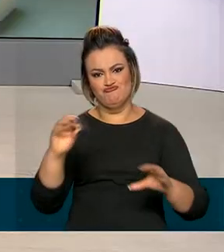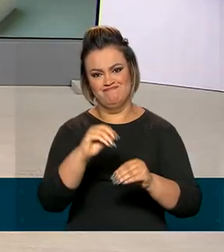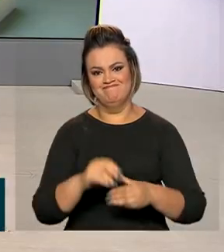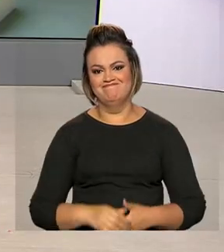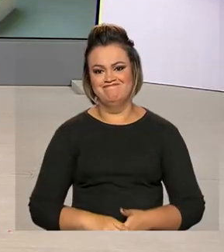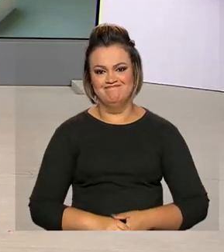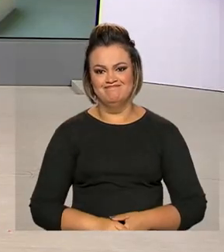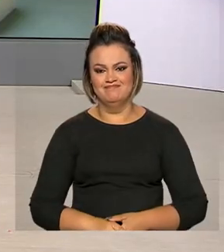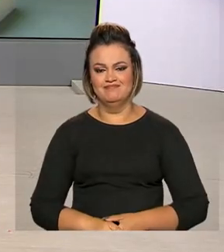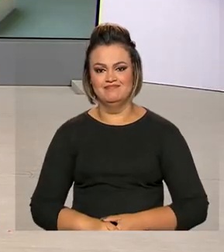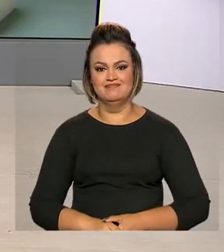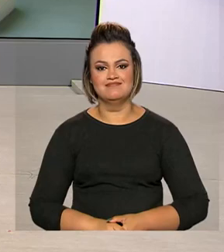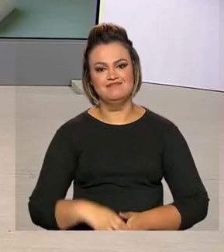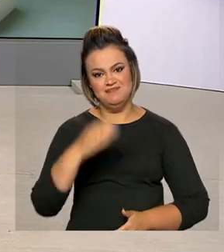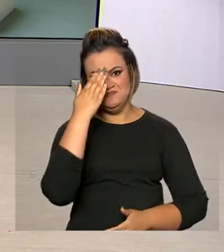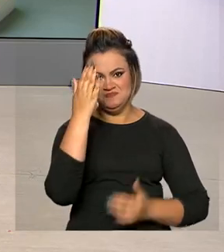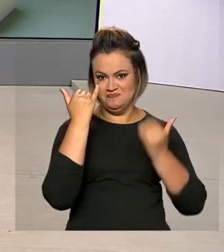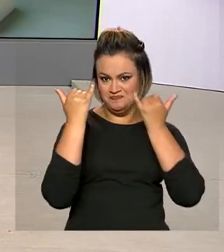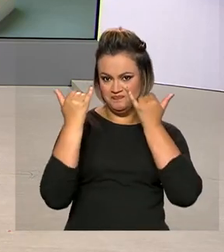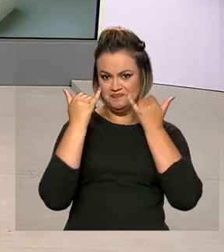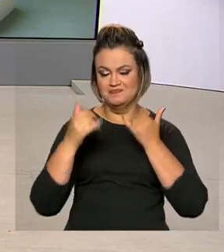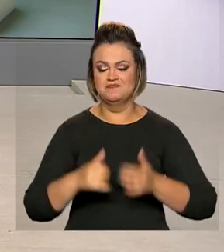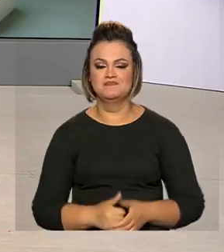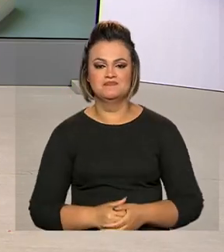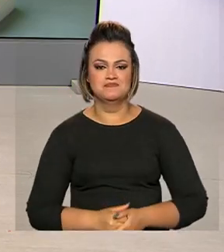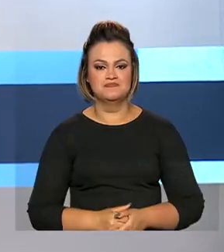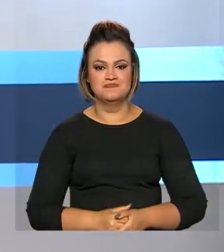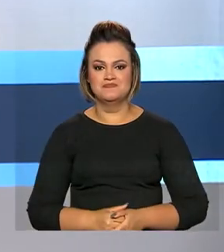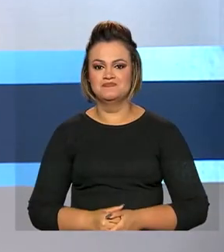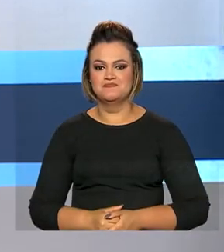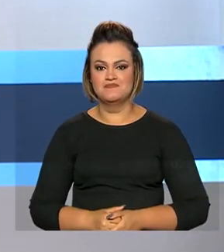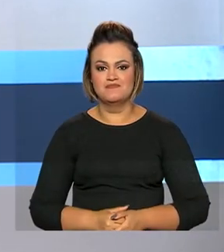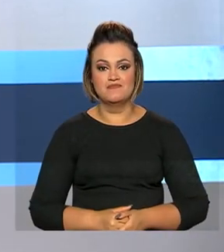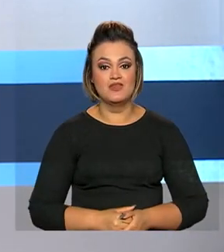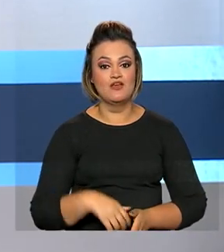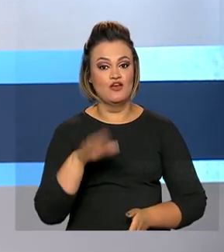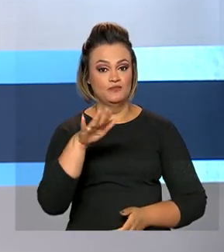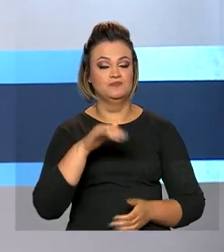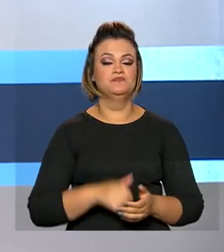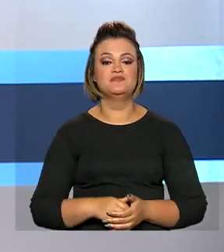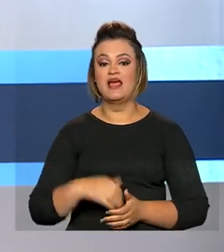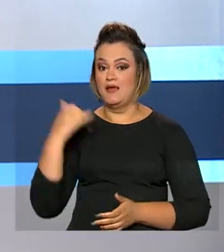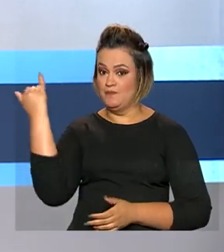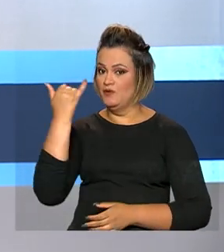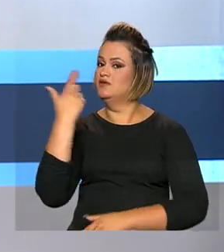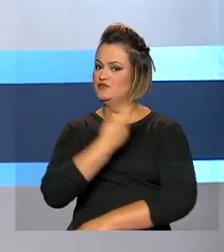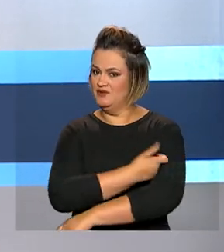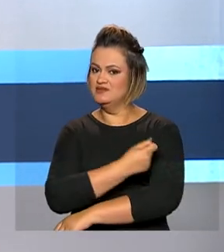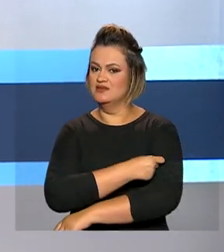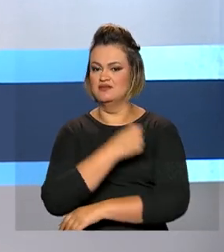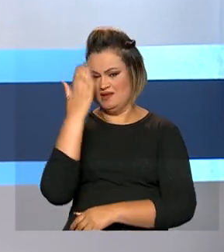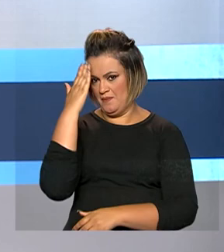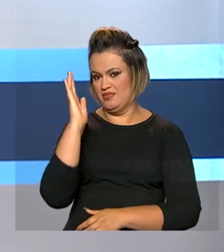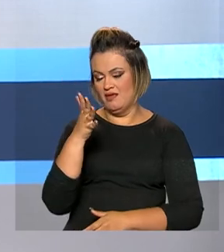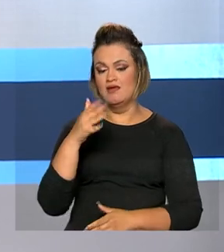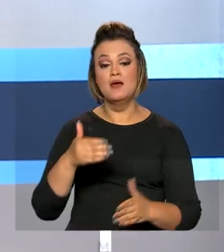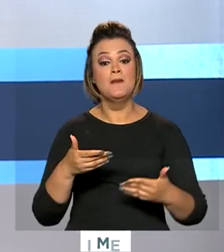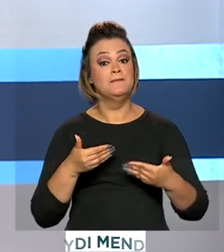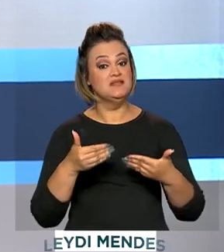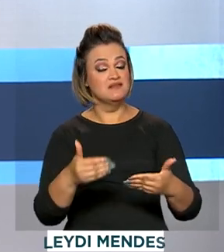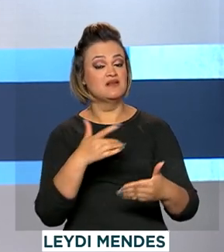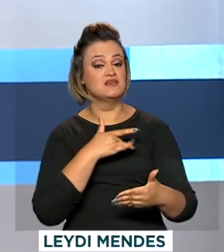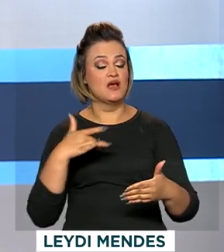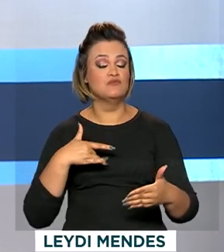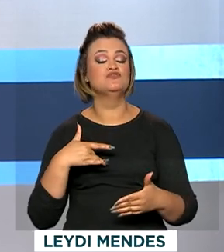Renata, eu volto com você. Obrigada, Érica, pelas suas informações. E por falar na importância da vacinação, o Ministério da Saúde quer